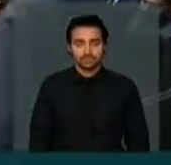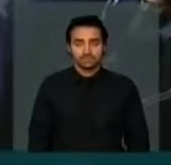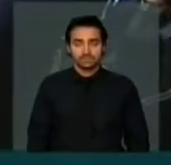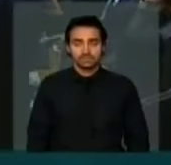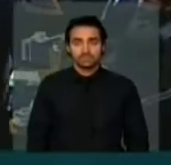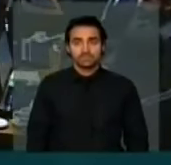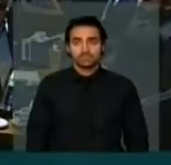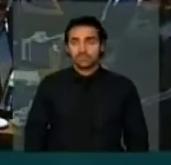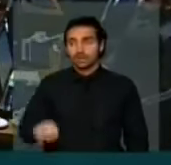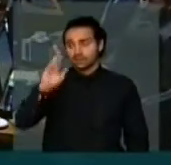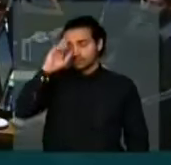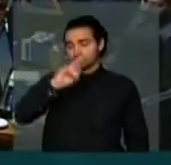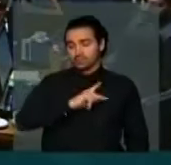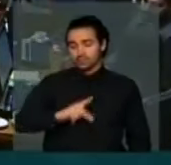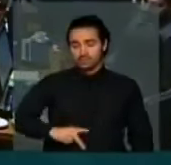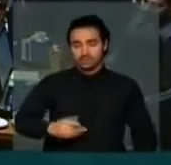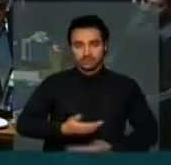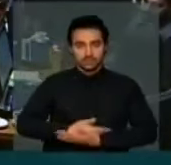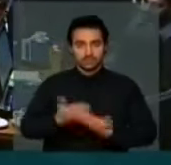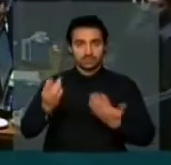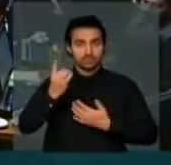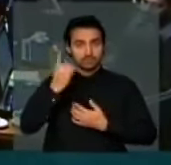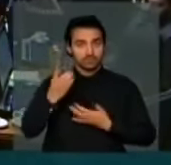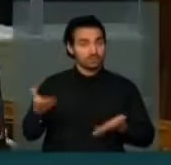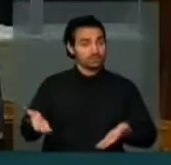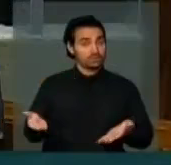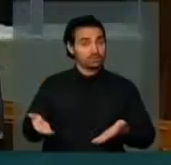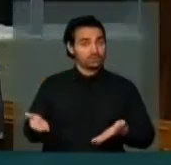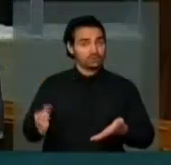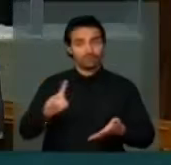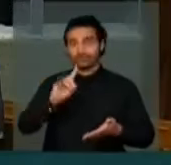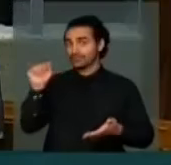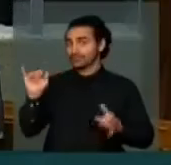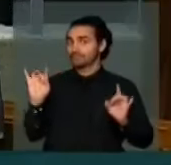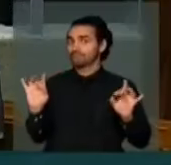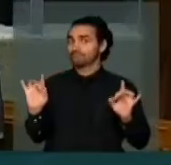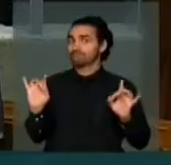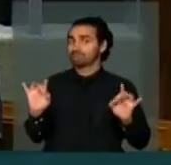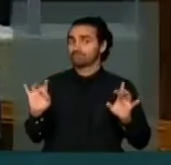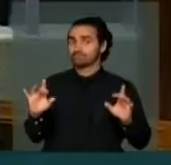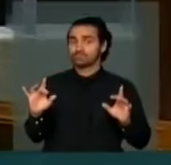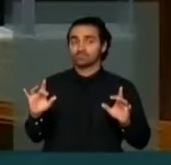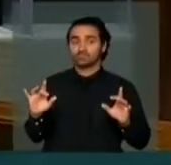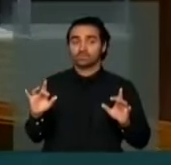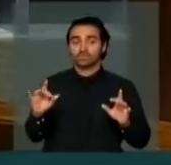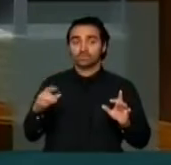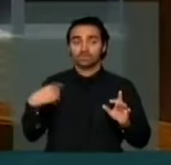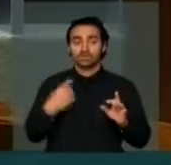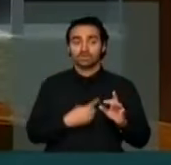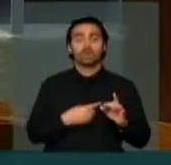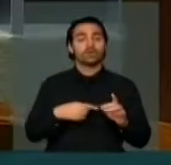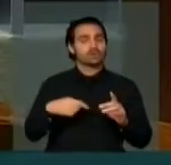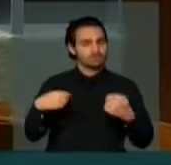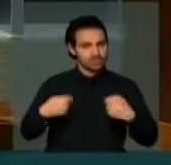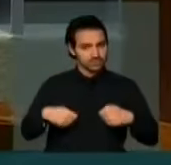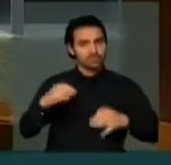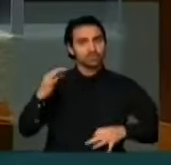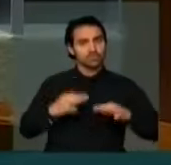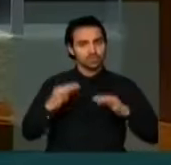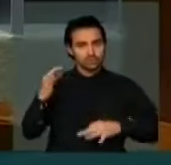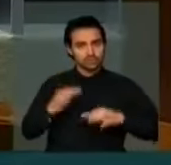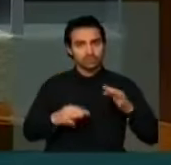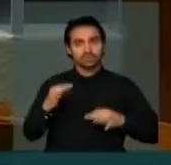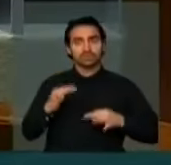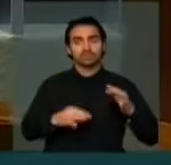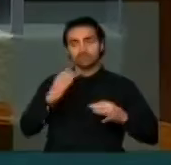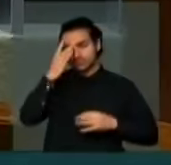Senhor presidente, senhores deputados, hoje chegou o grande dia de cometermos um ato de justiça para